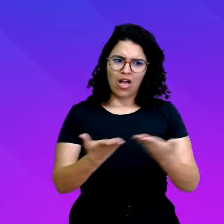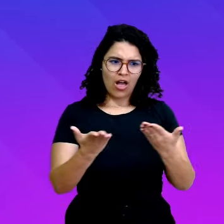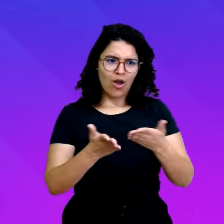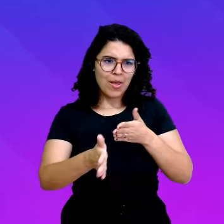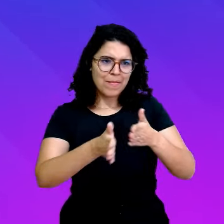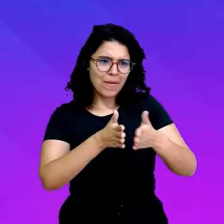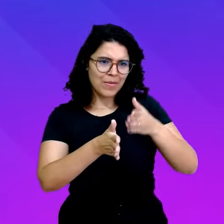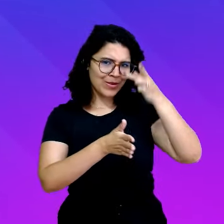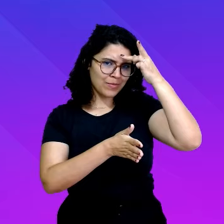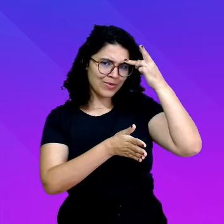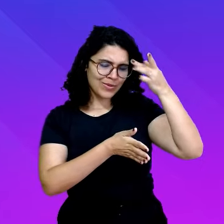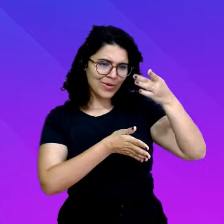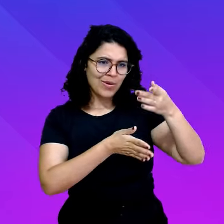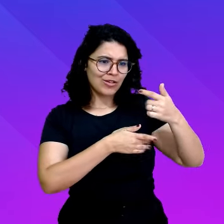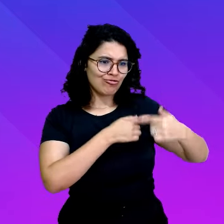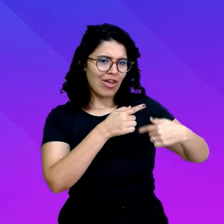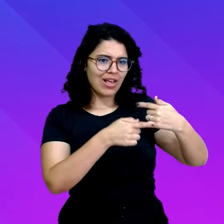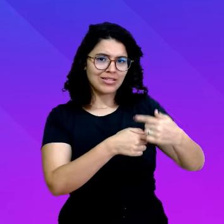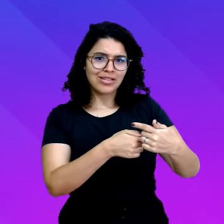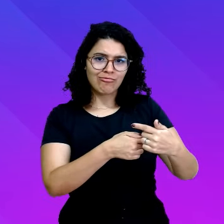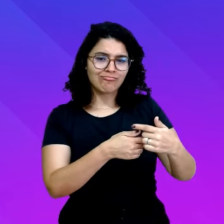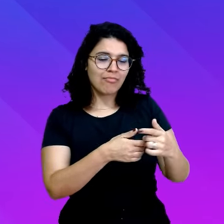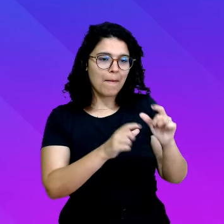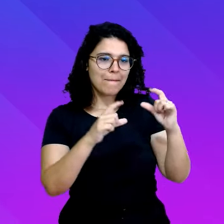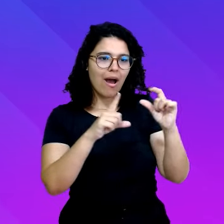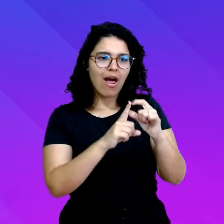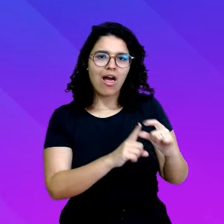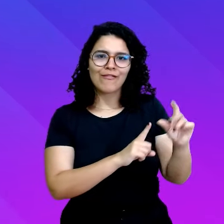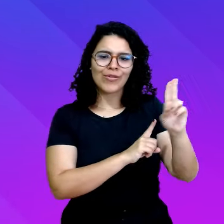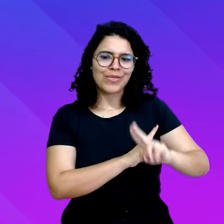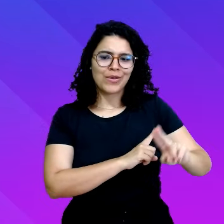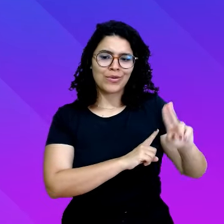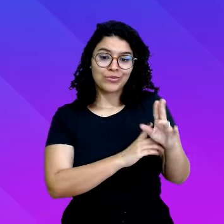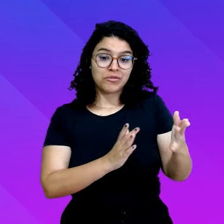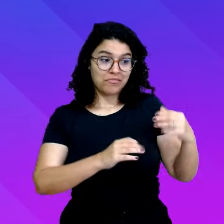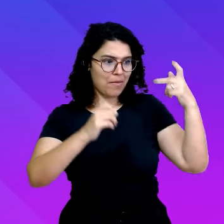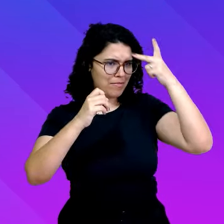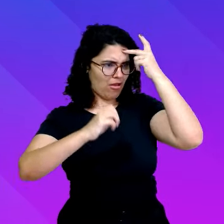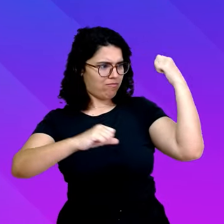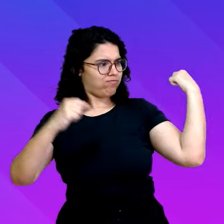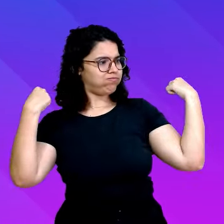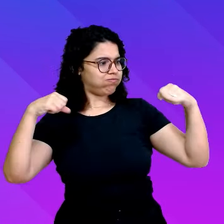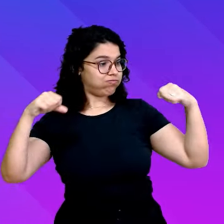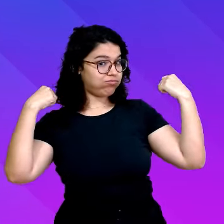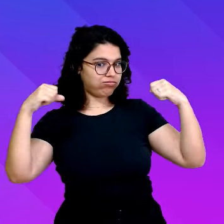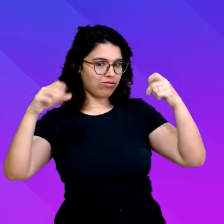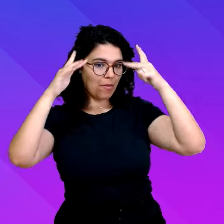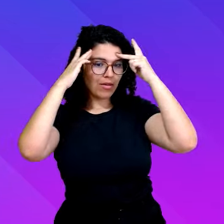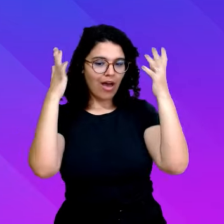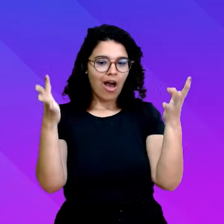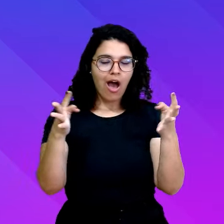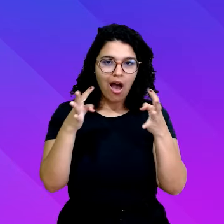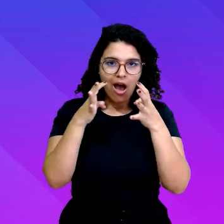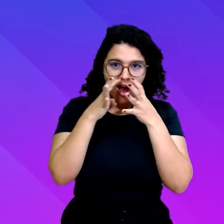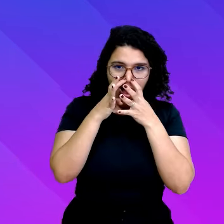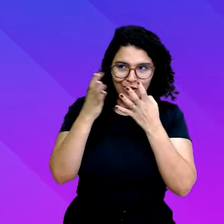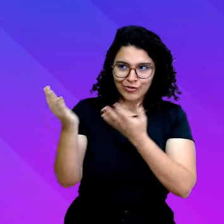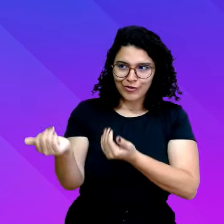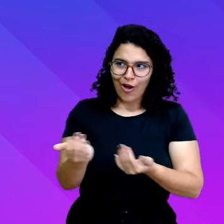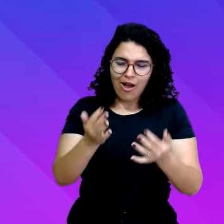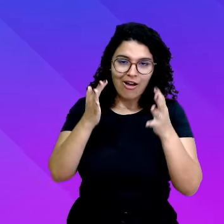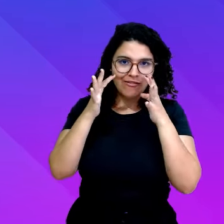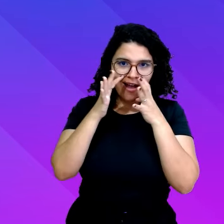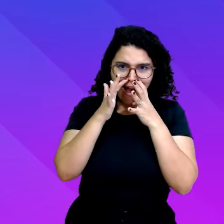A malhação física encanta a juventude com seus resultados estéticos e exteriores. O que pode ser bom,